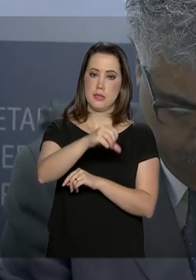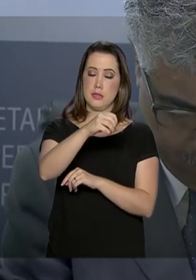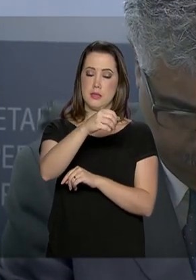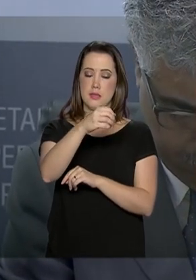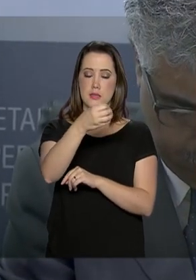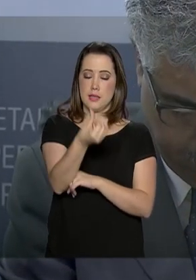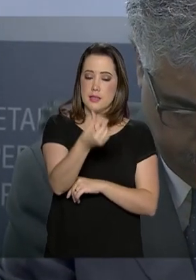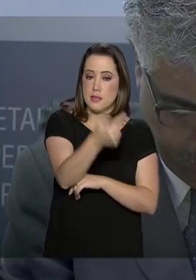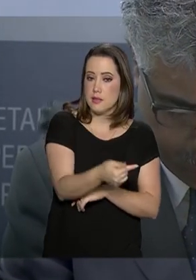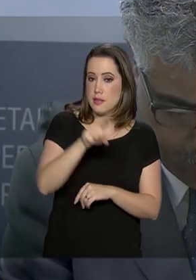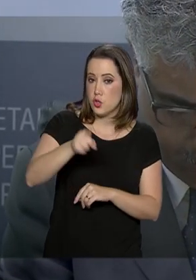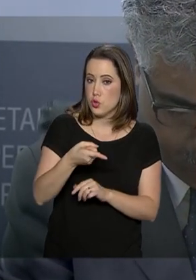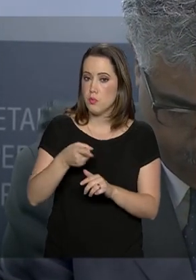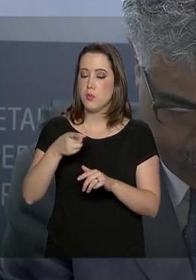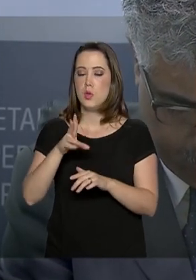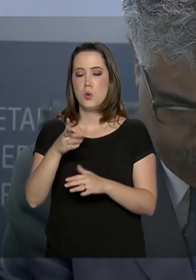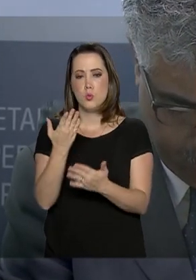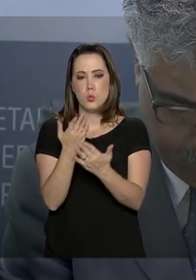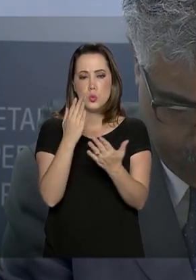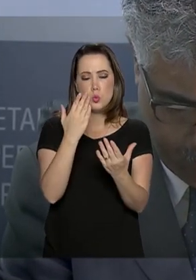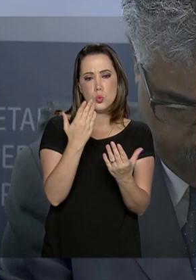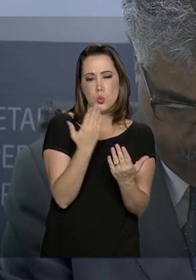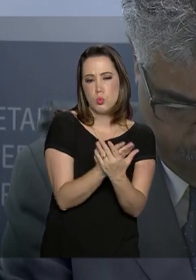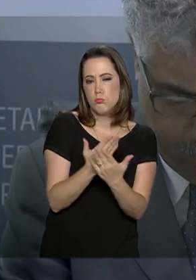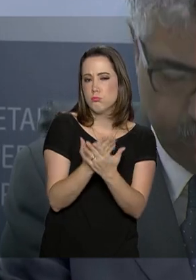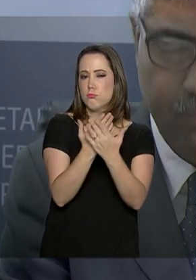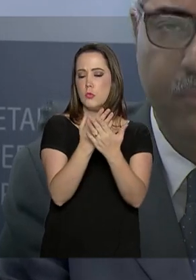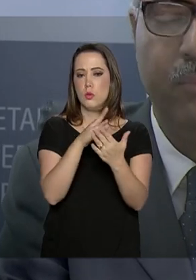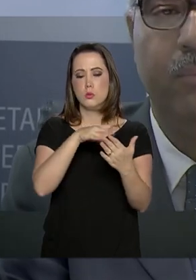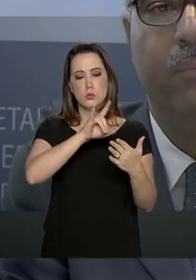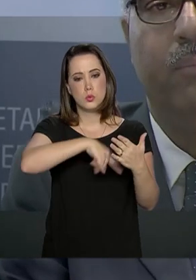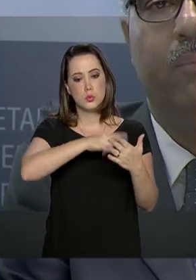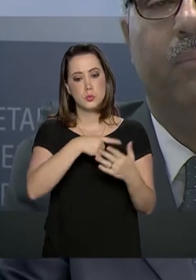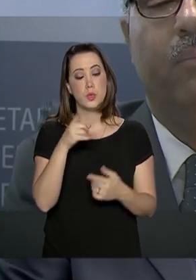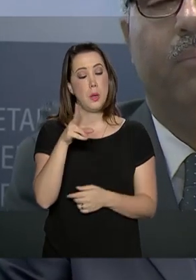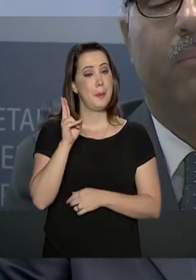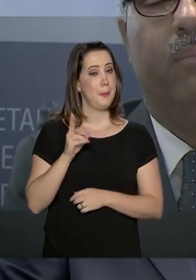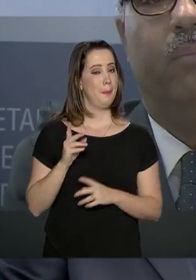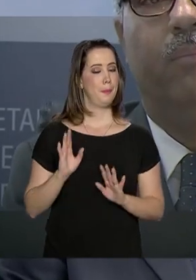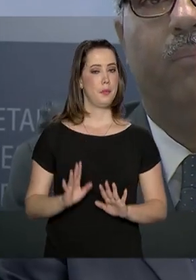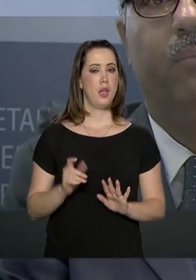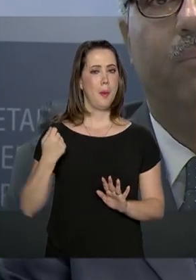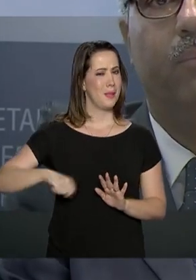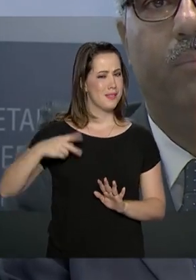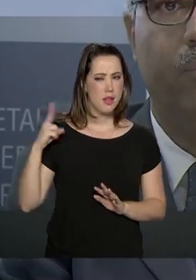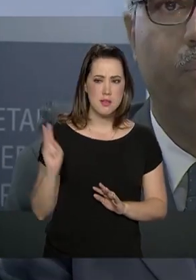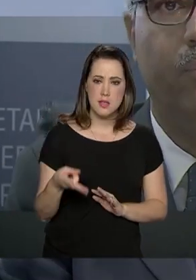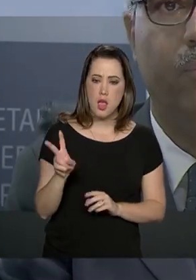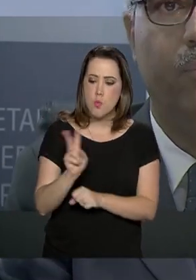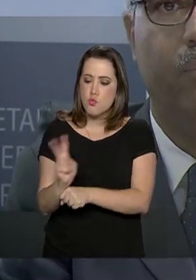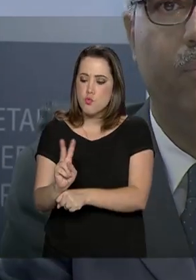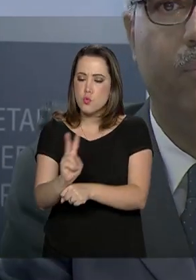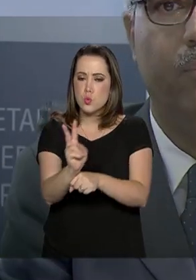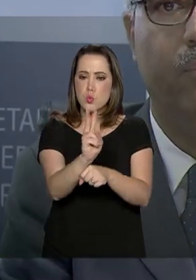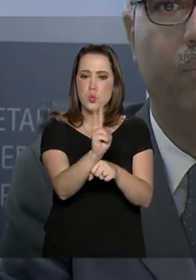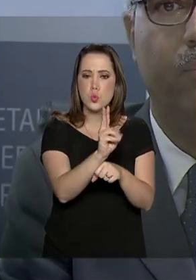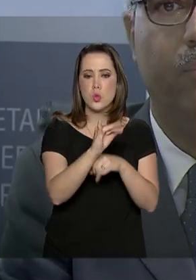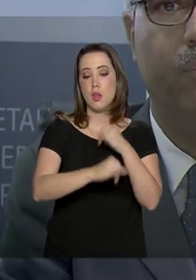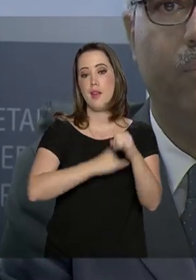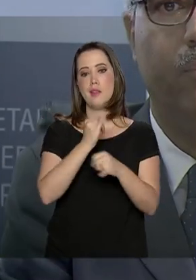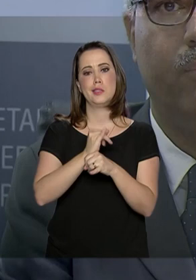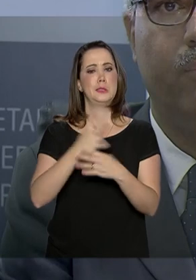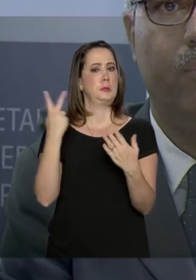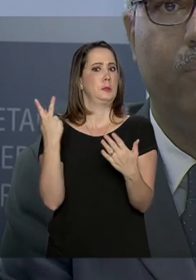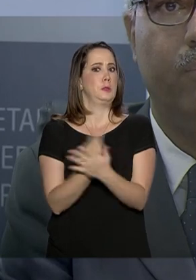monitoramento, de acompanhamento de atividades, ele tem que ser constante no ambiente cibernético. Ocorrem verdadeiros